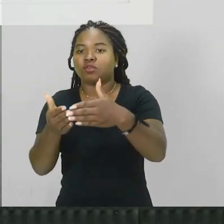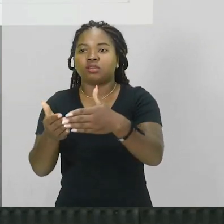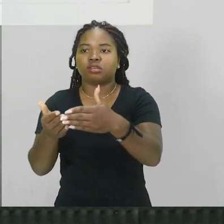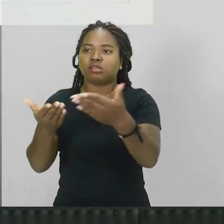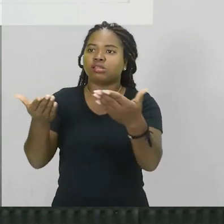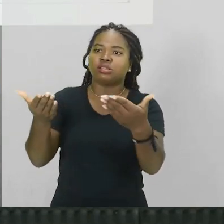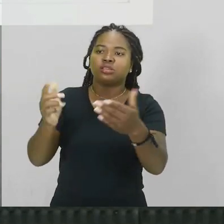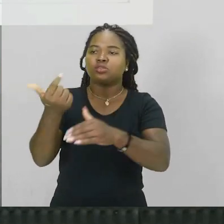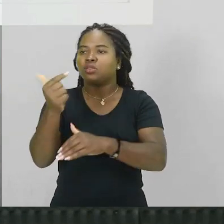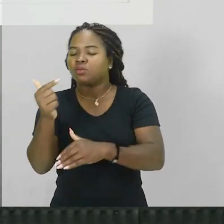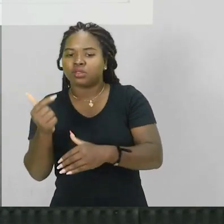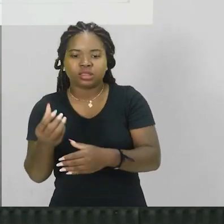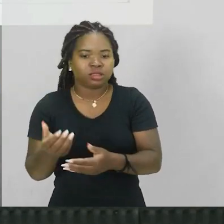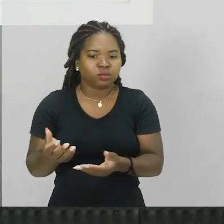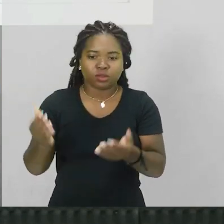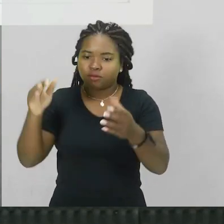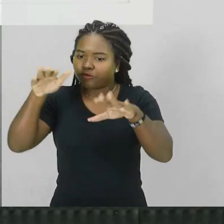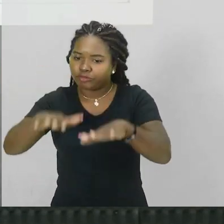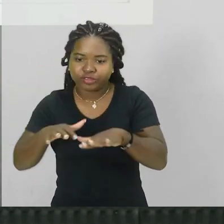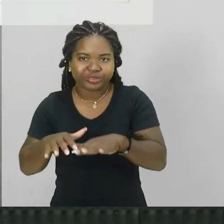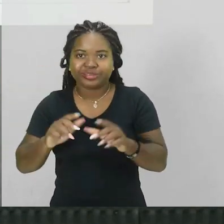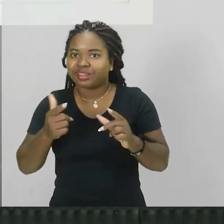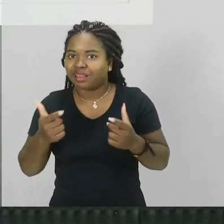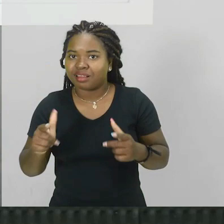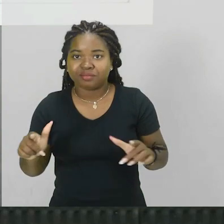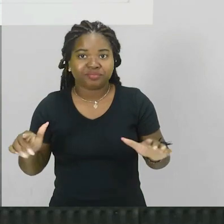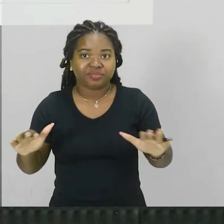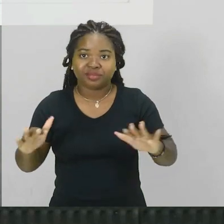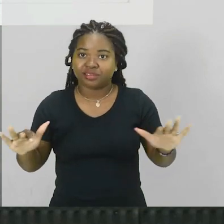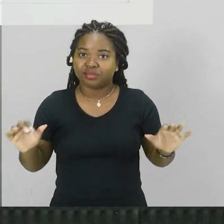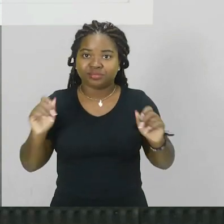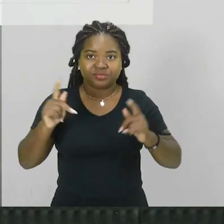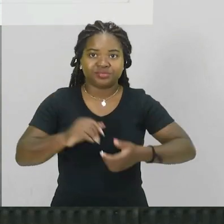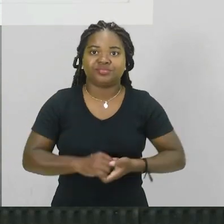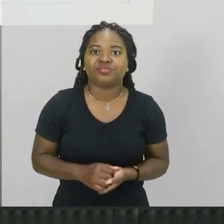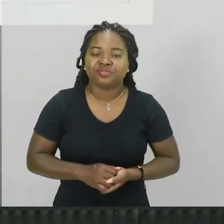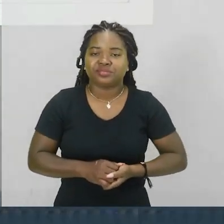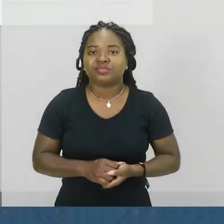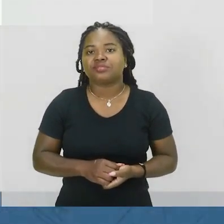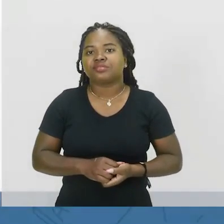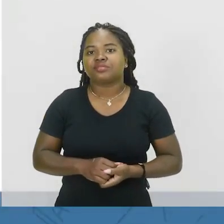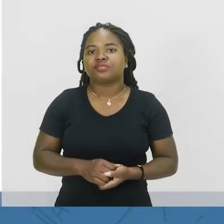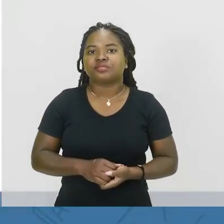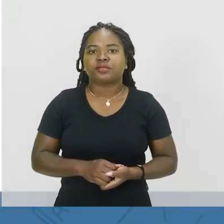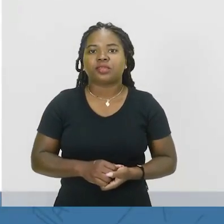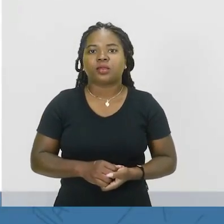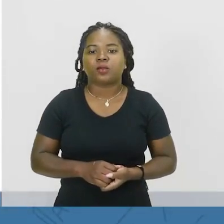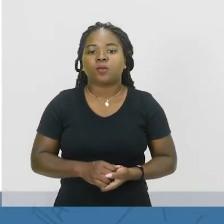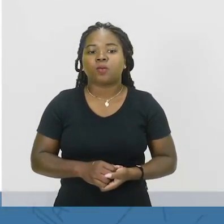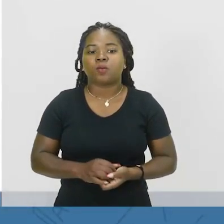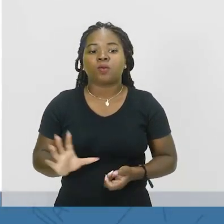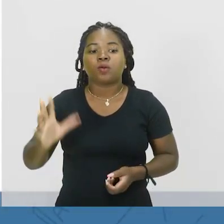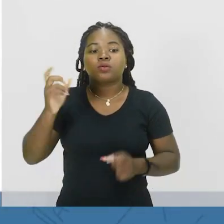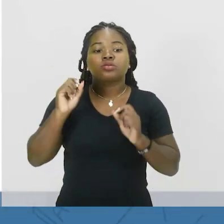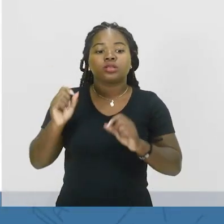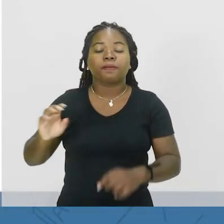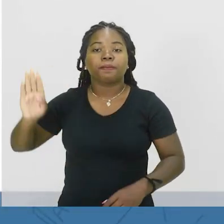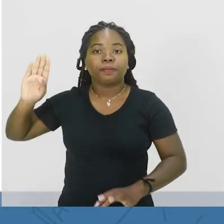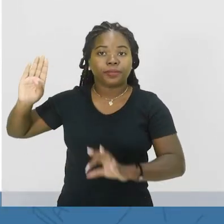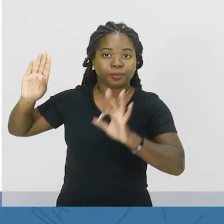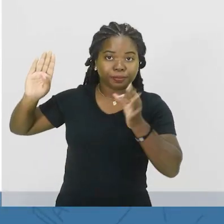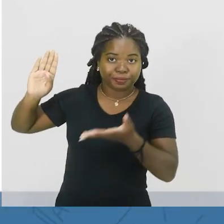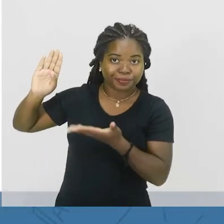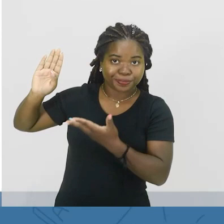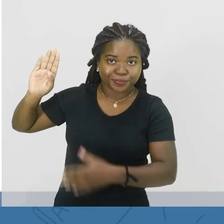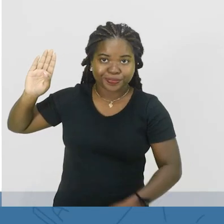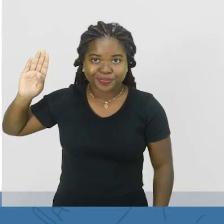por conta dos desvios sofridos pela luz. Então, o fenômeno é a refração que você vai encontrar a resposta lá na letra B.